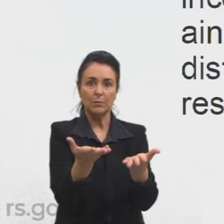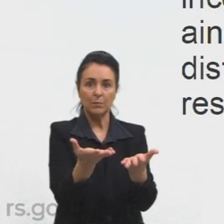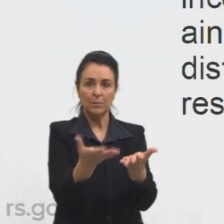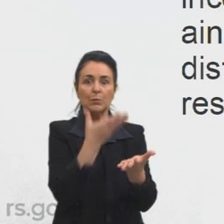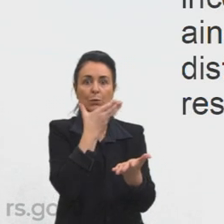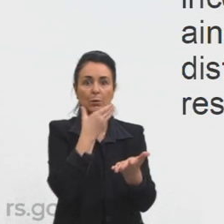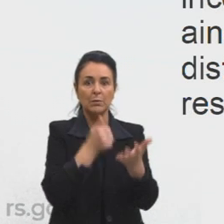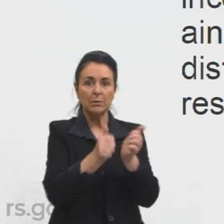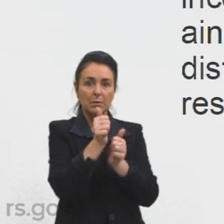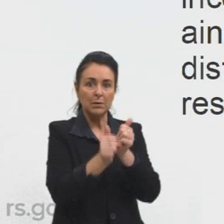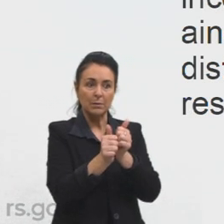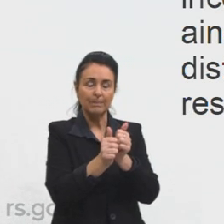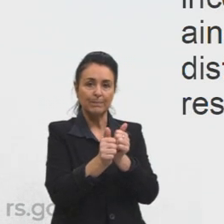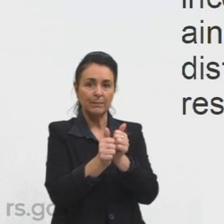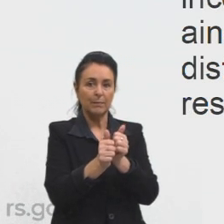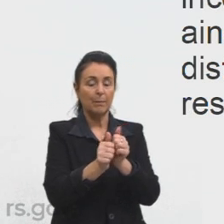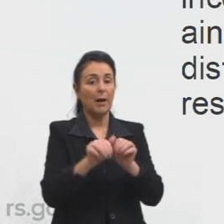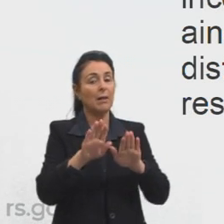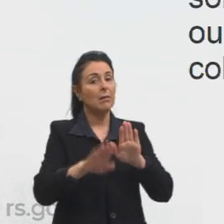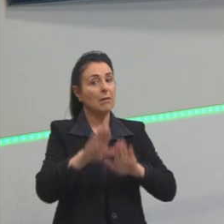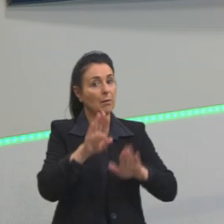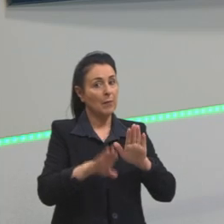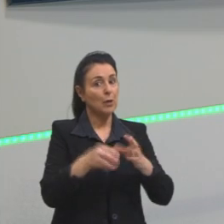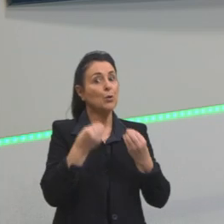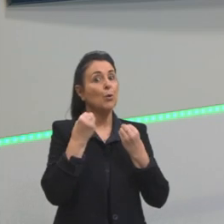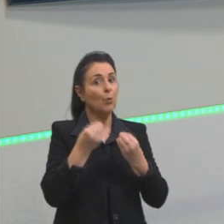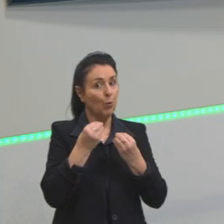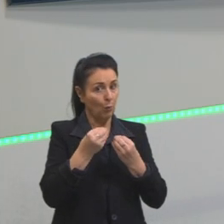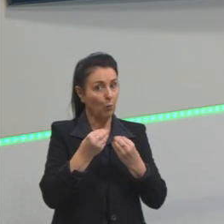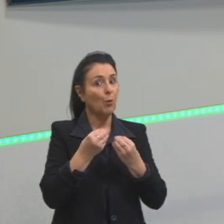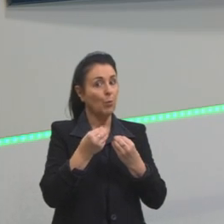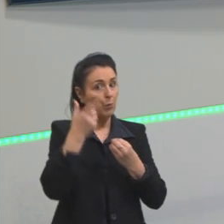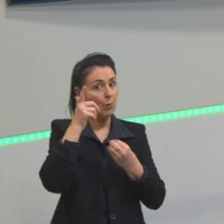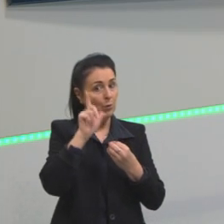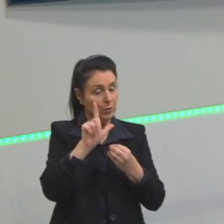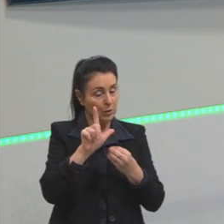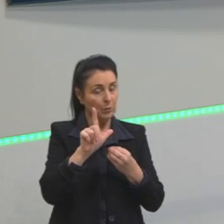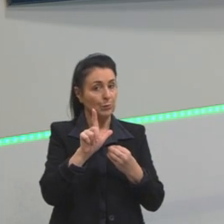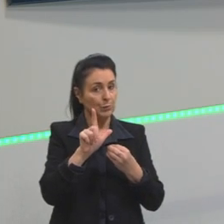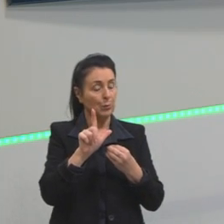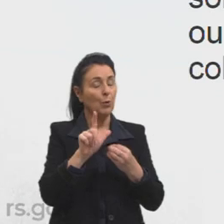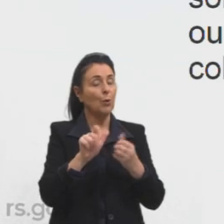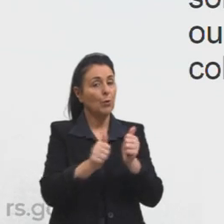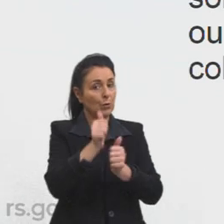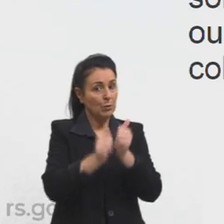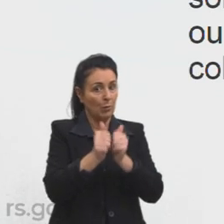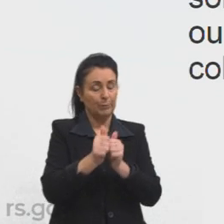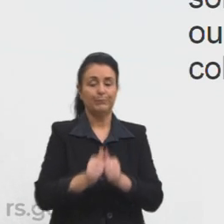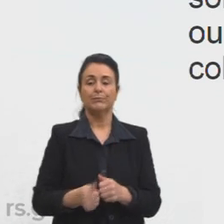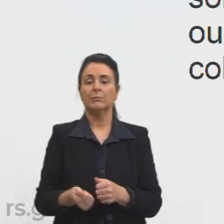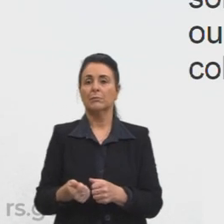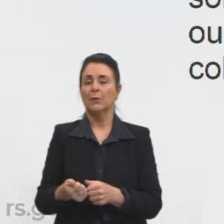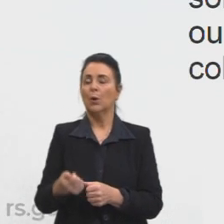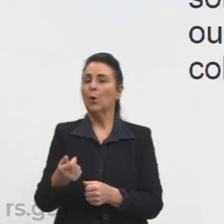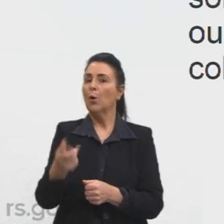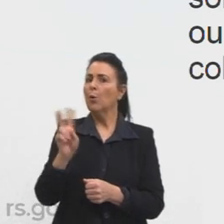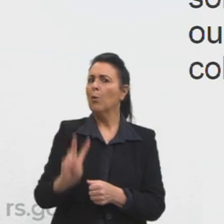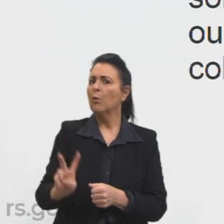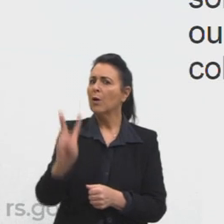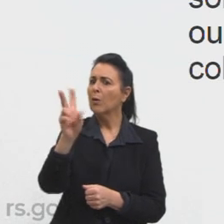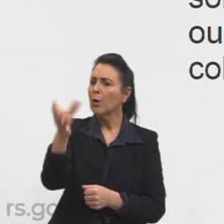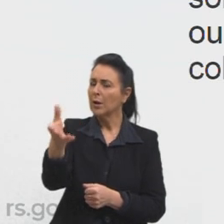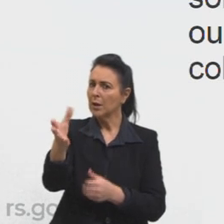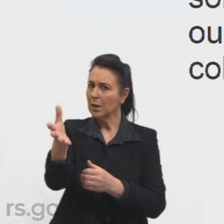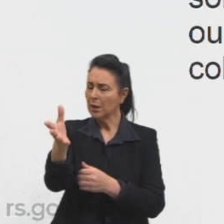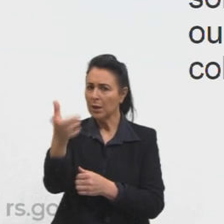acordo com o resultado obtido na partida o valor arrecadado estava relacionado com os números do